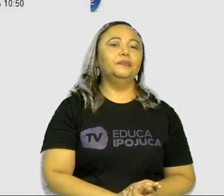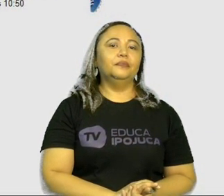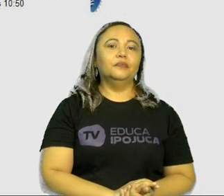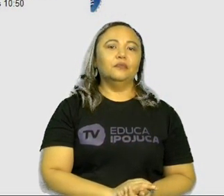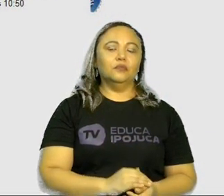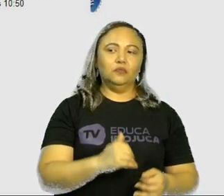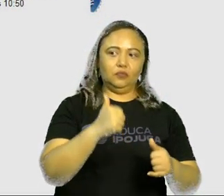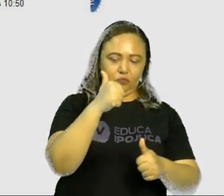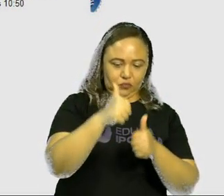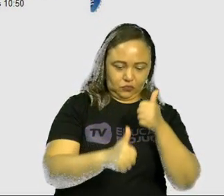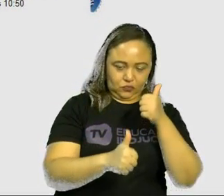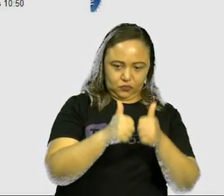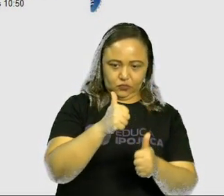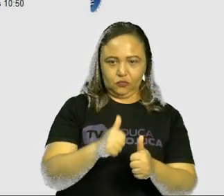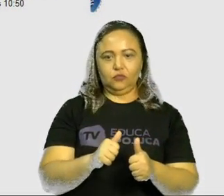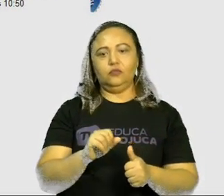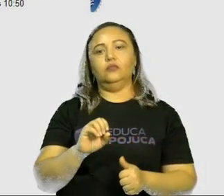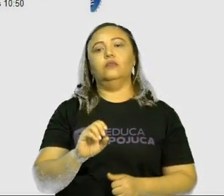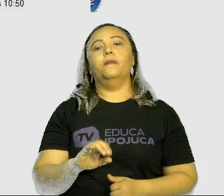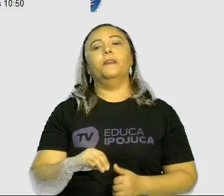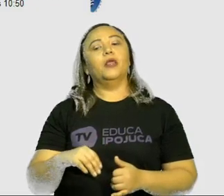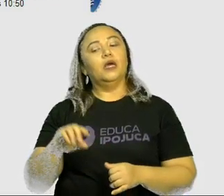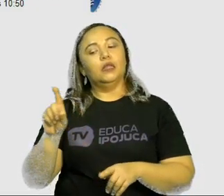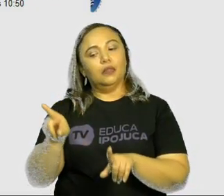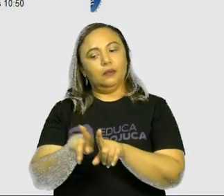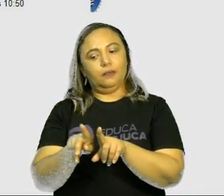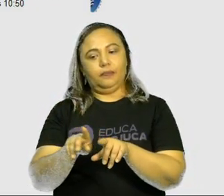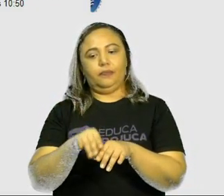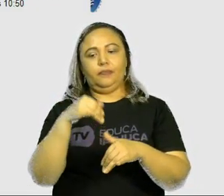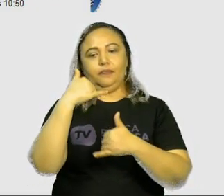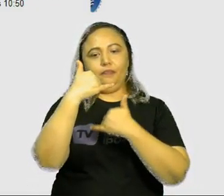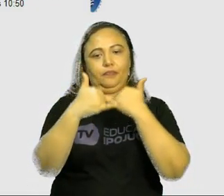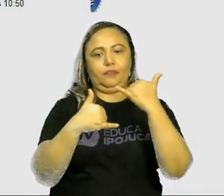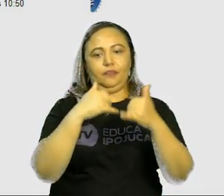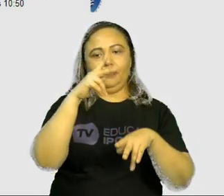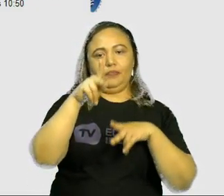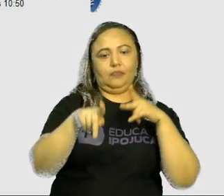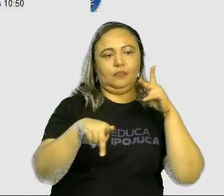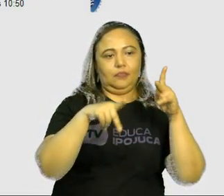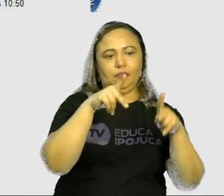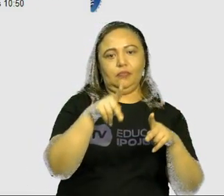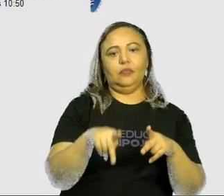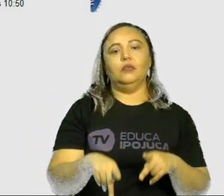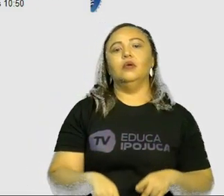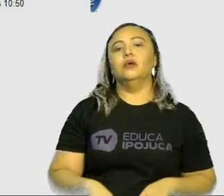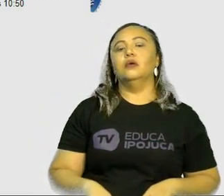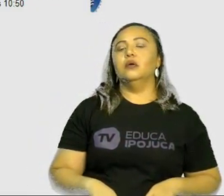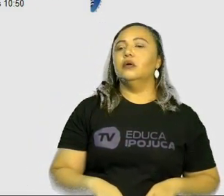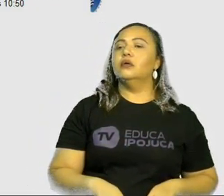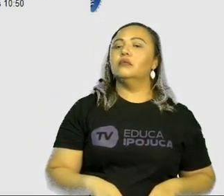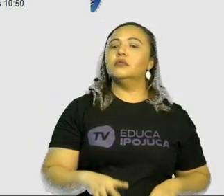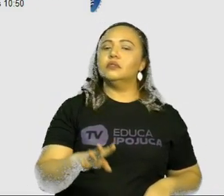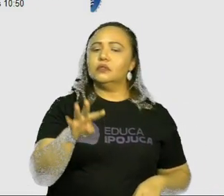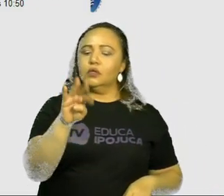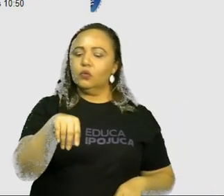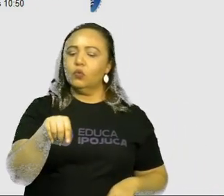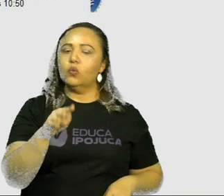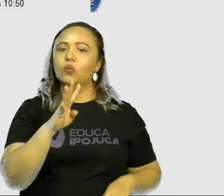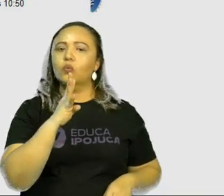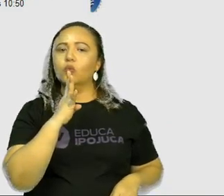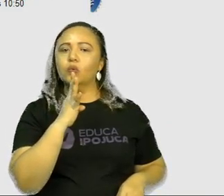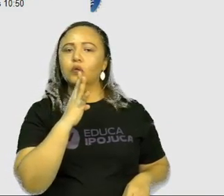Os jogos e as brincadeiras populares que você conhece, são as mesmas do tempo dos seus pais?